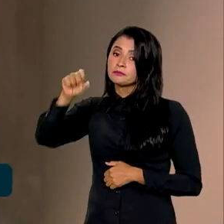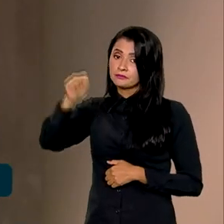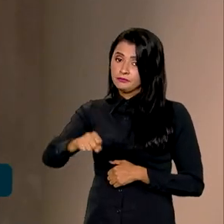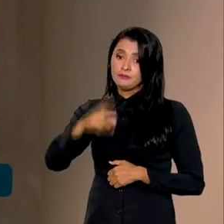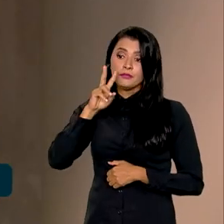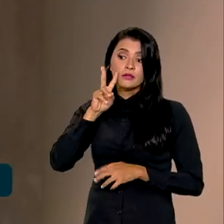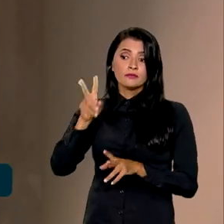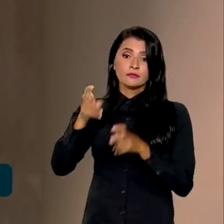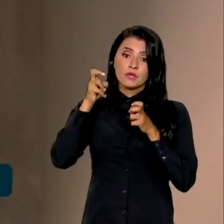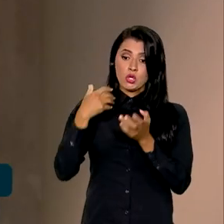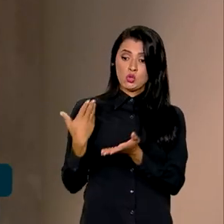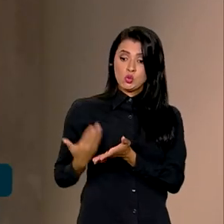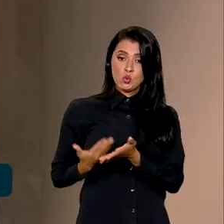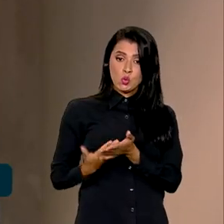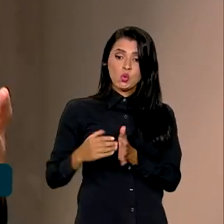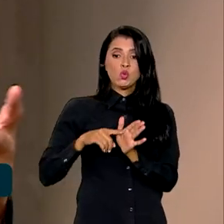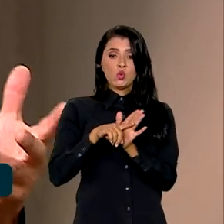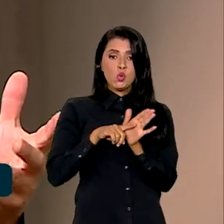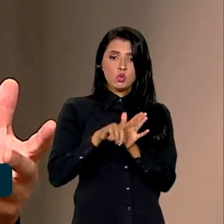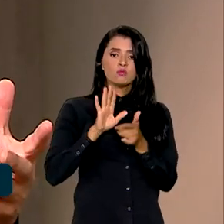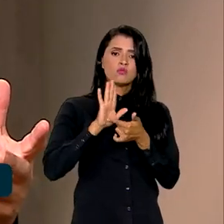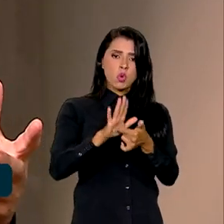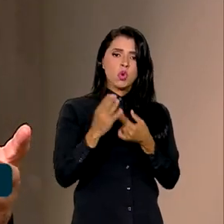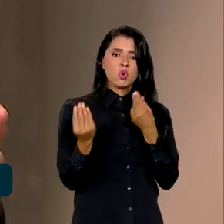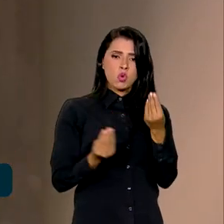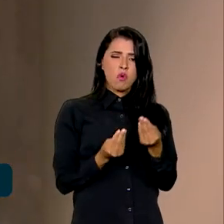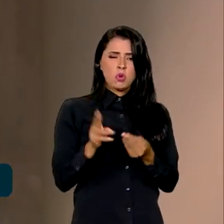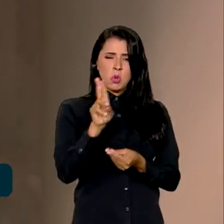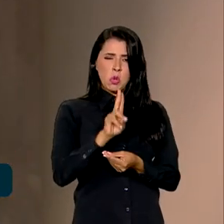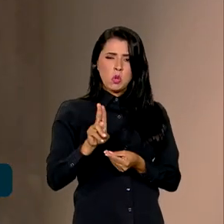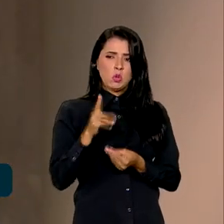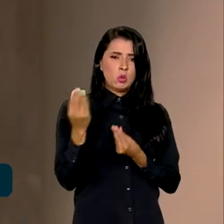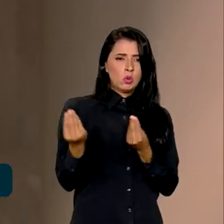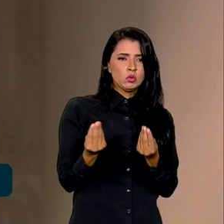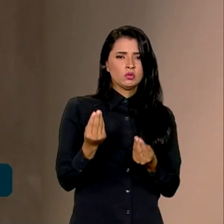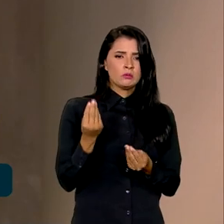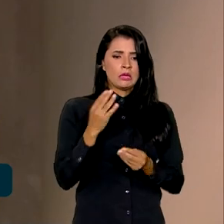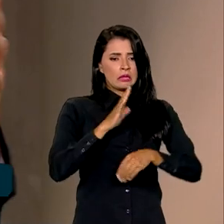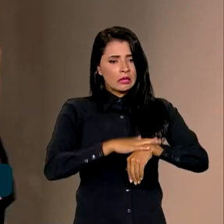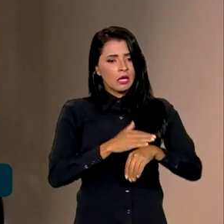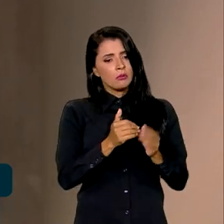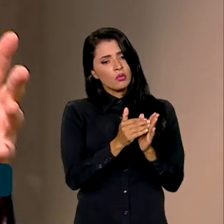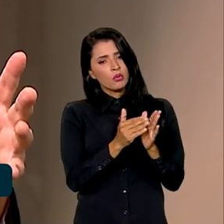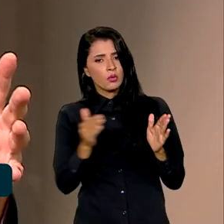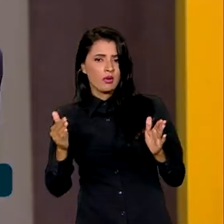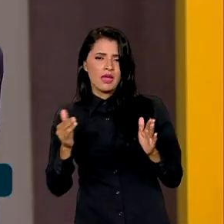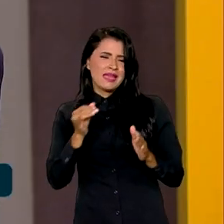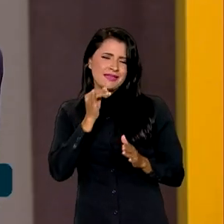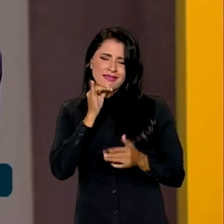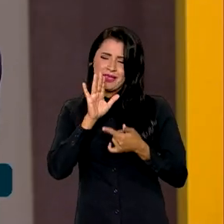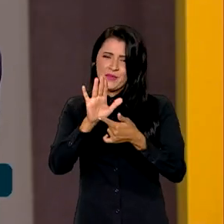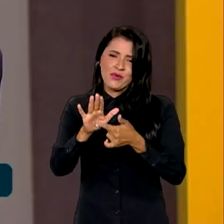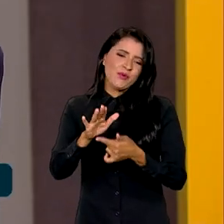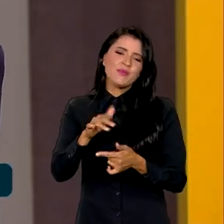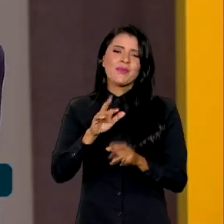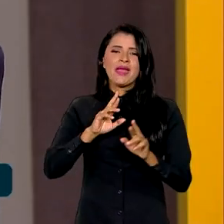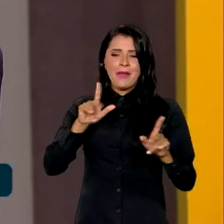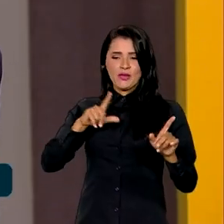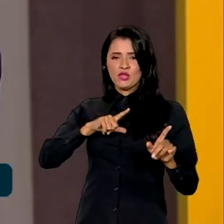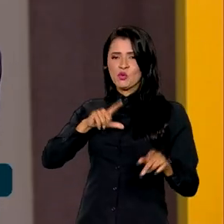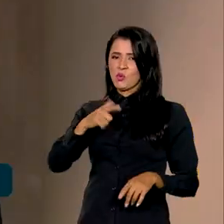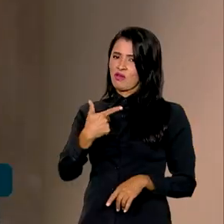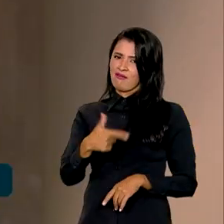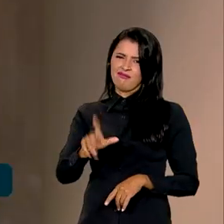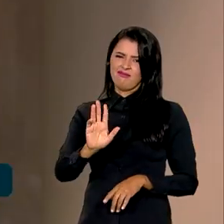estudos que mostram como determinados usos por determinado tempo. Eu não quero trazer exemplos particulares